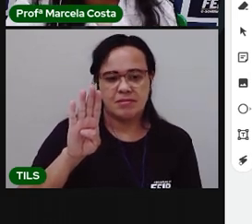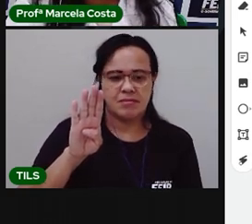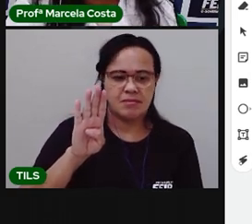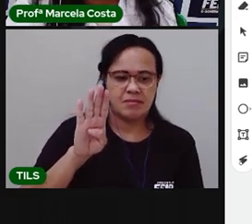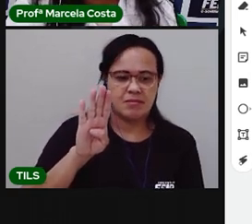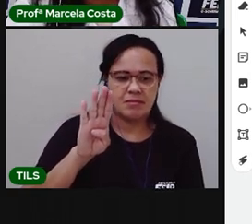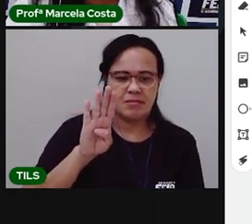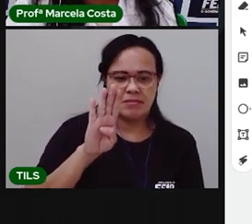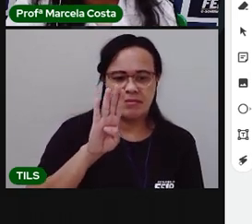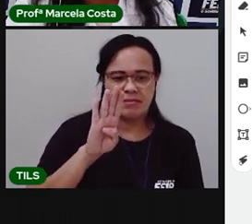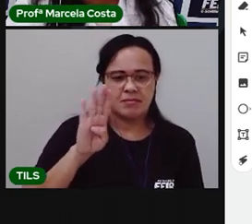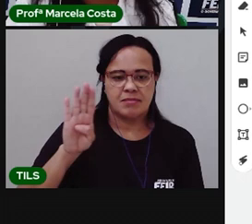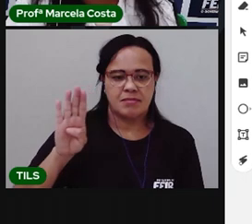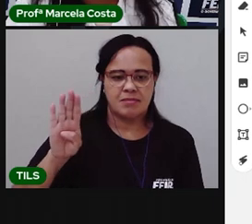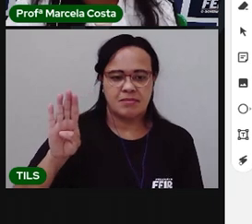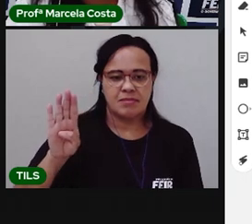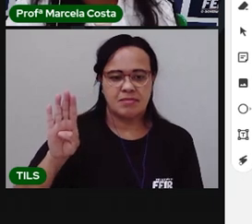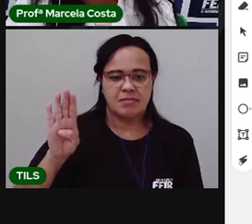Subiu.